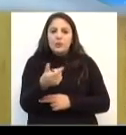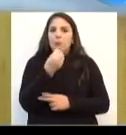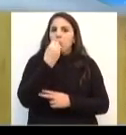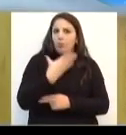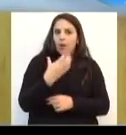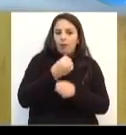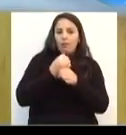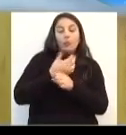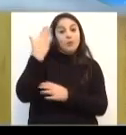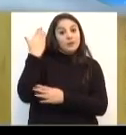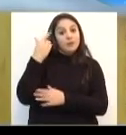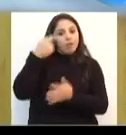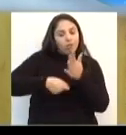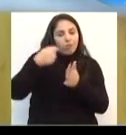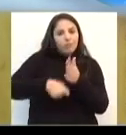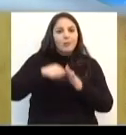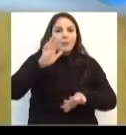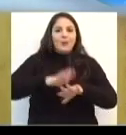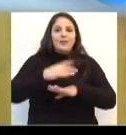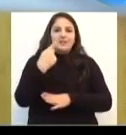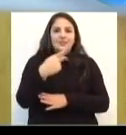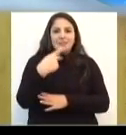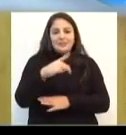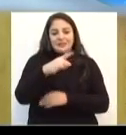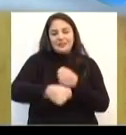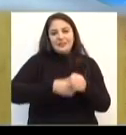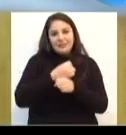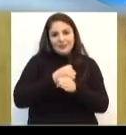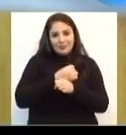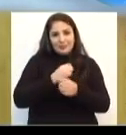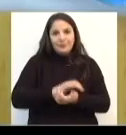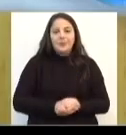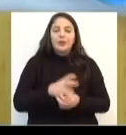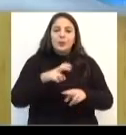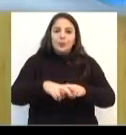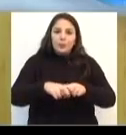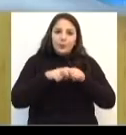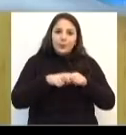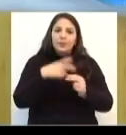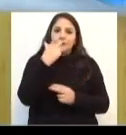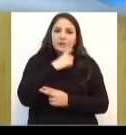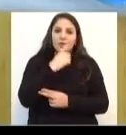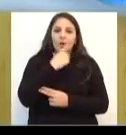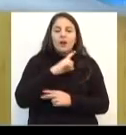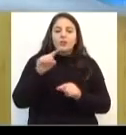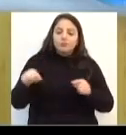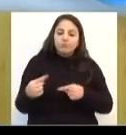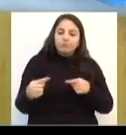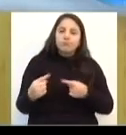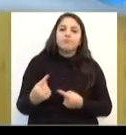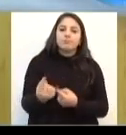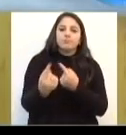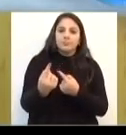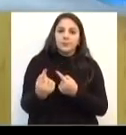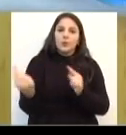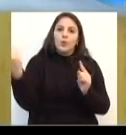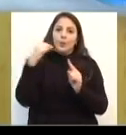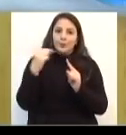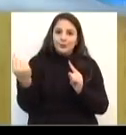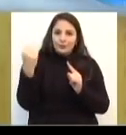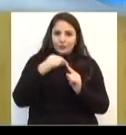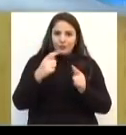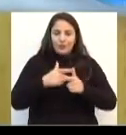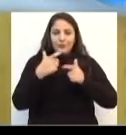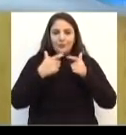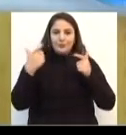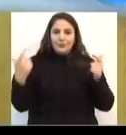ido tão bem no ano passado, quem sabe eles também se empenhem um pouco mais para esse ano. Então a gente considera realmente como um desafio, claro que o objetivo é